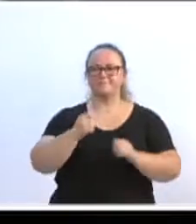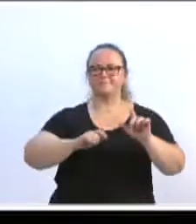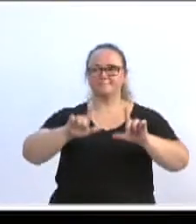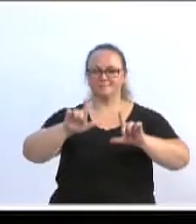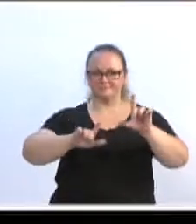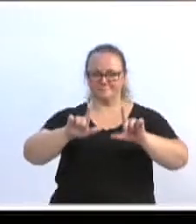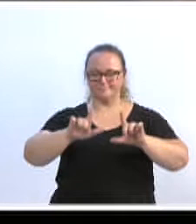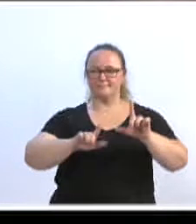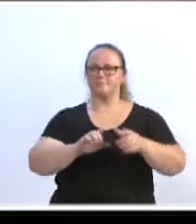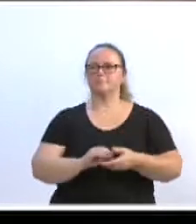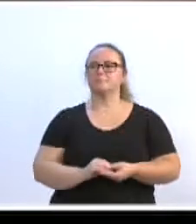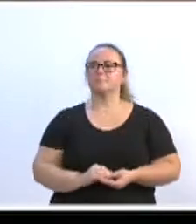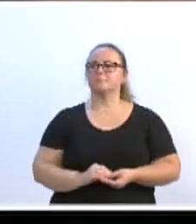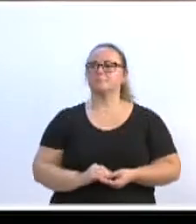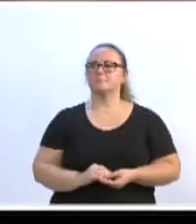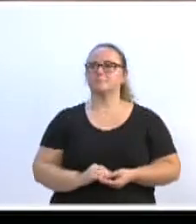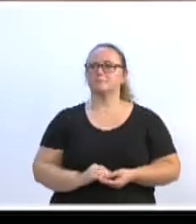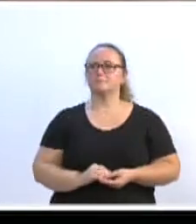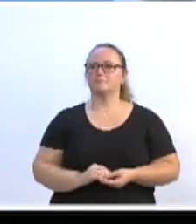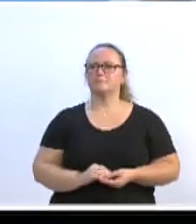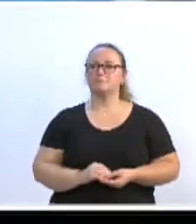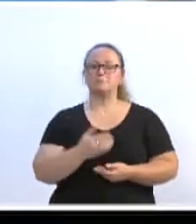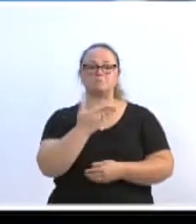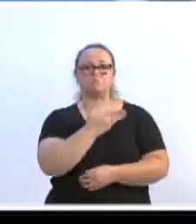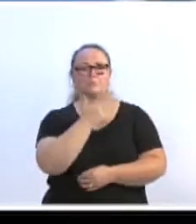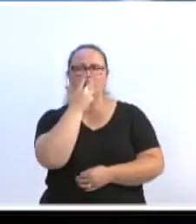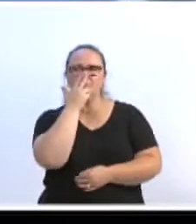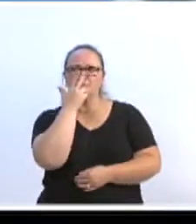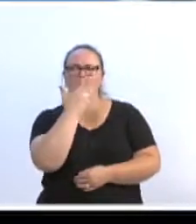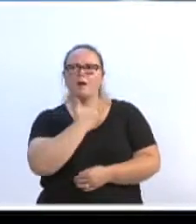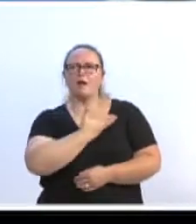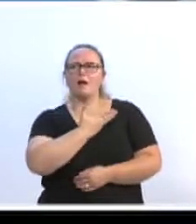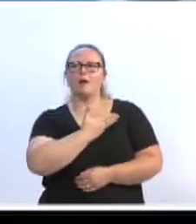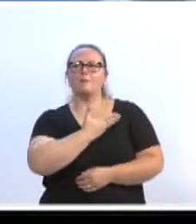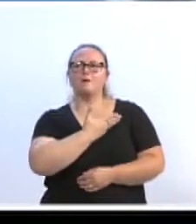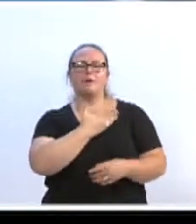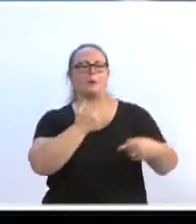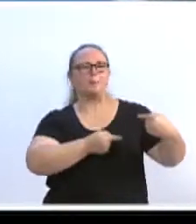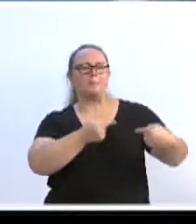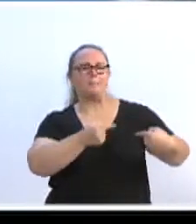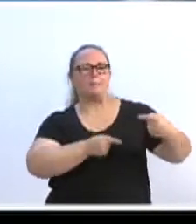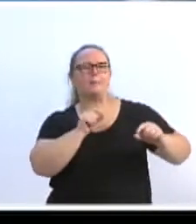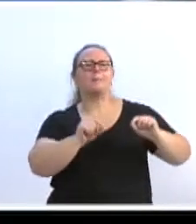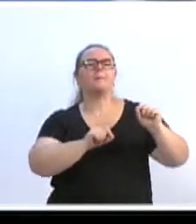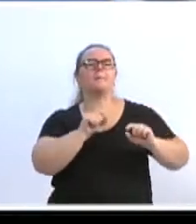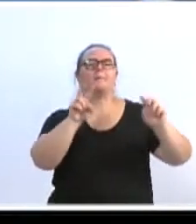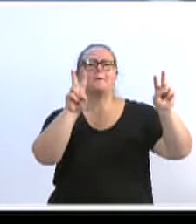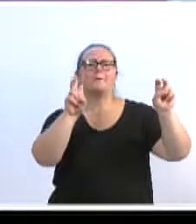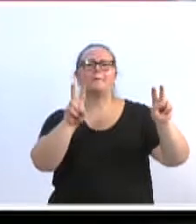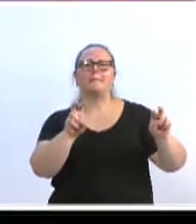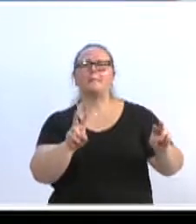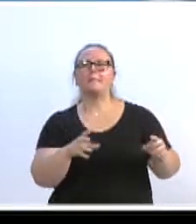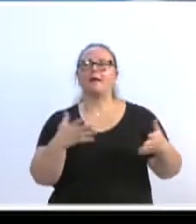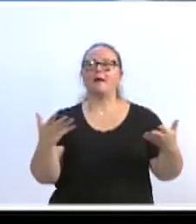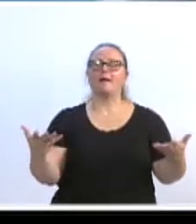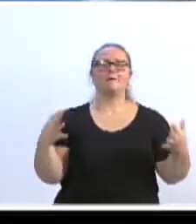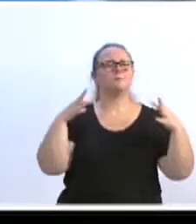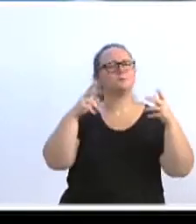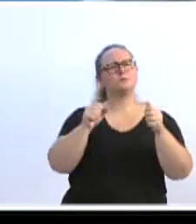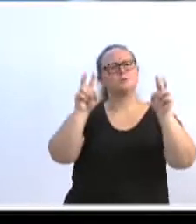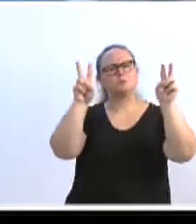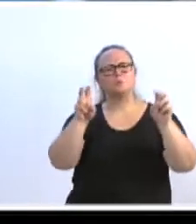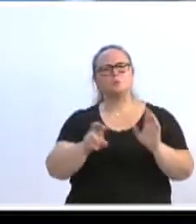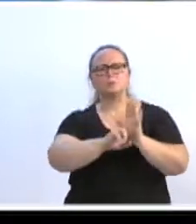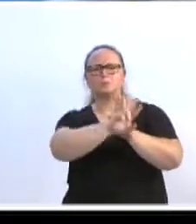Pelo bar, pareciam amigos de longa data. Sobre o que vocês conversam aqui? Ah, nós conversamos sobre tudo, né?